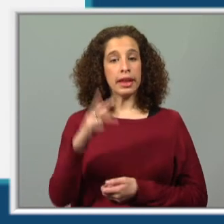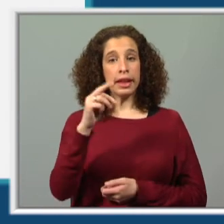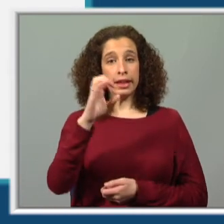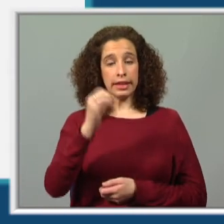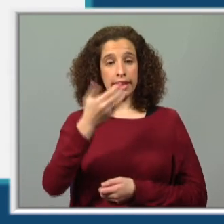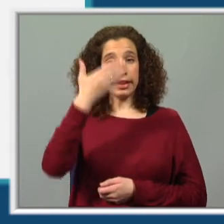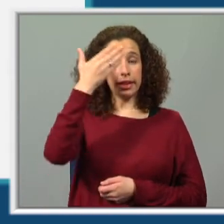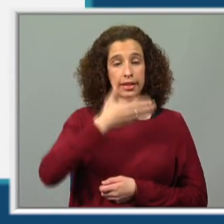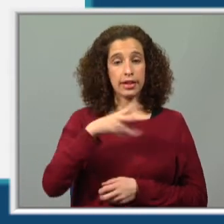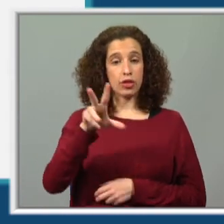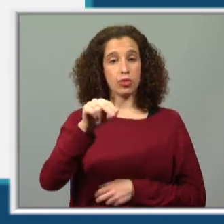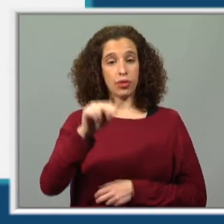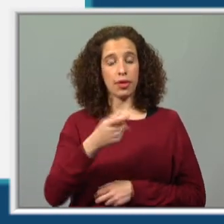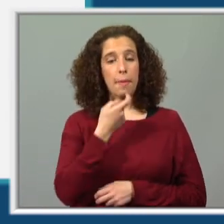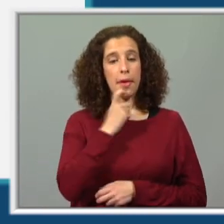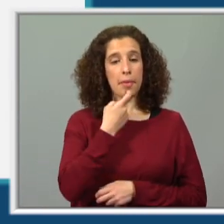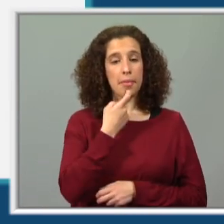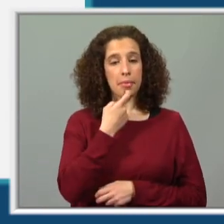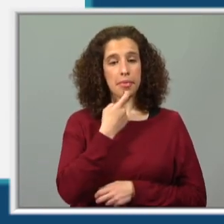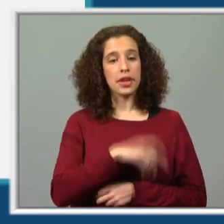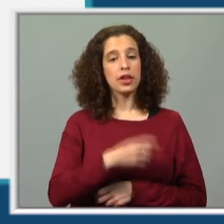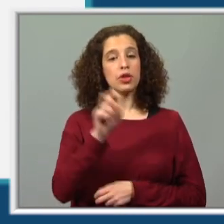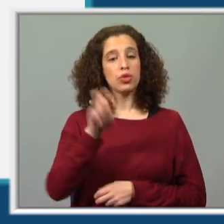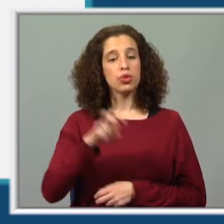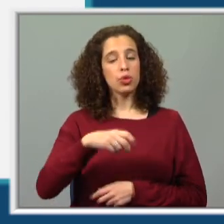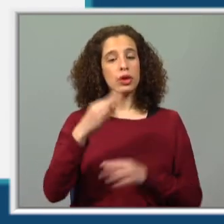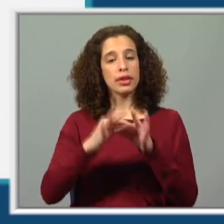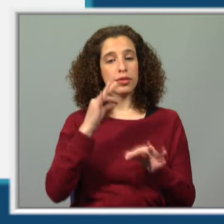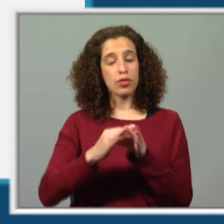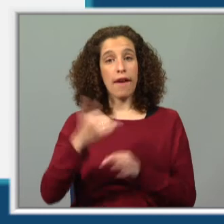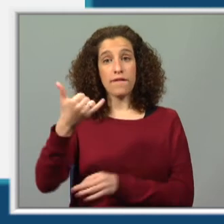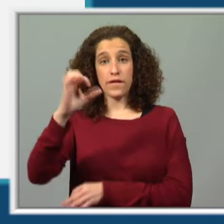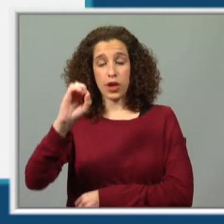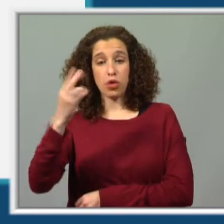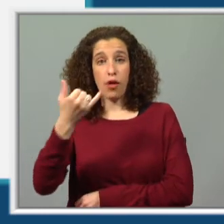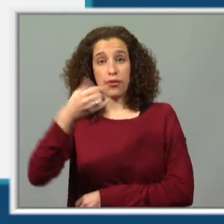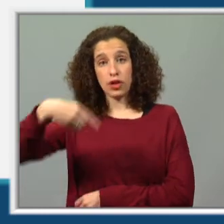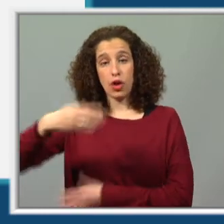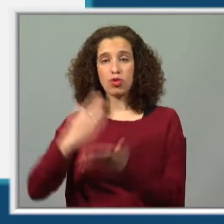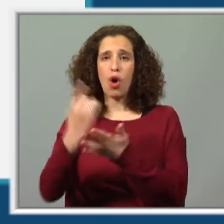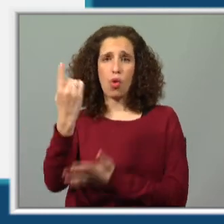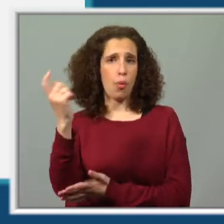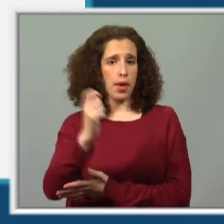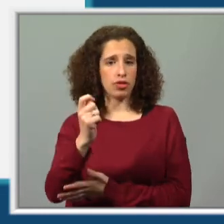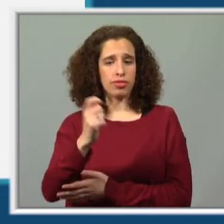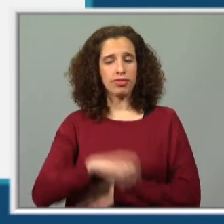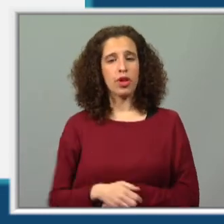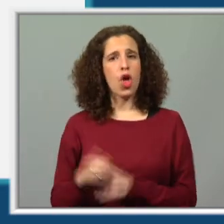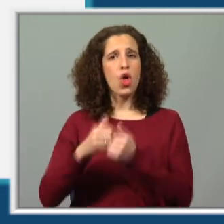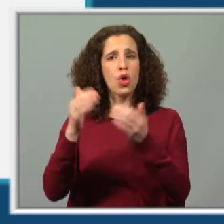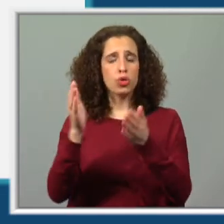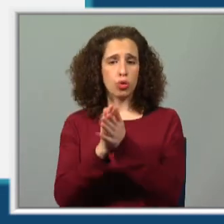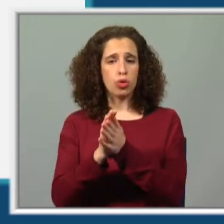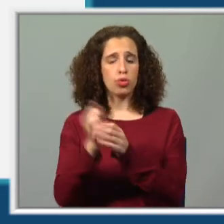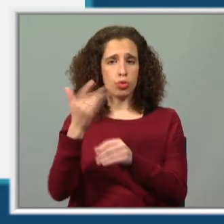dias tem novembro, abril, junho e setembro. Com 28 ou 29, só há um. Todos